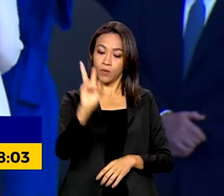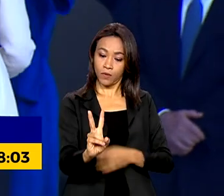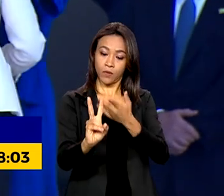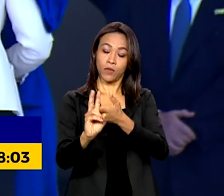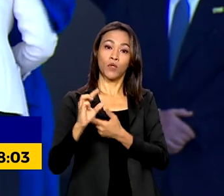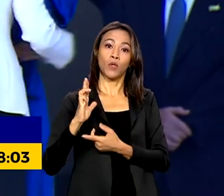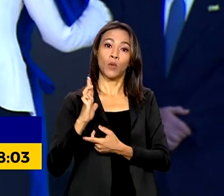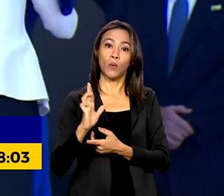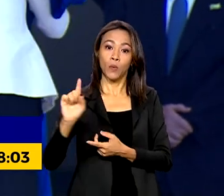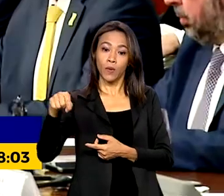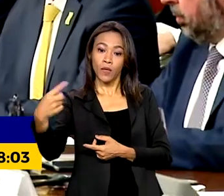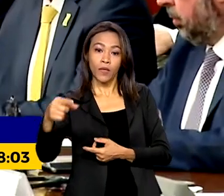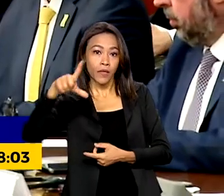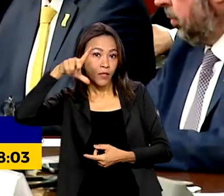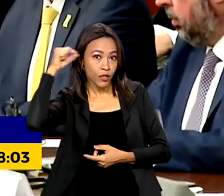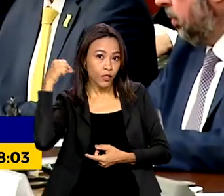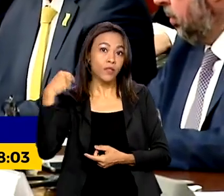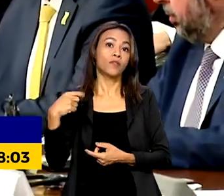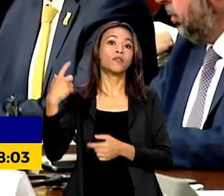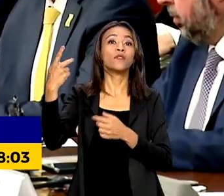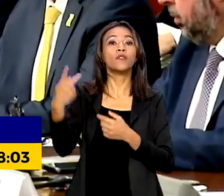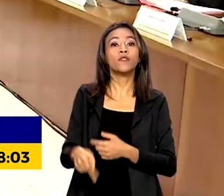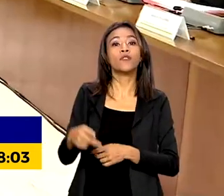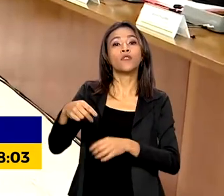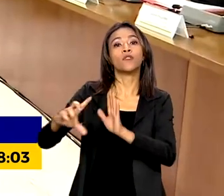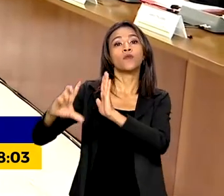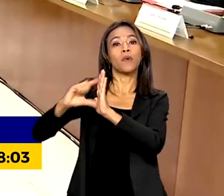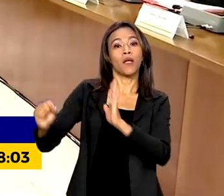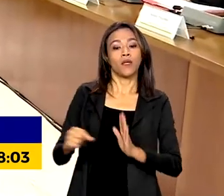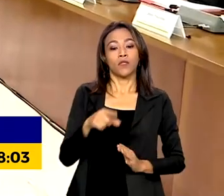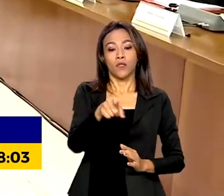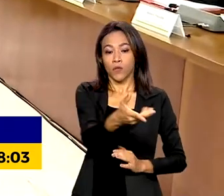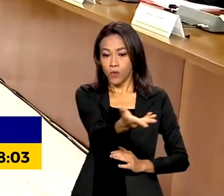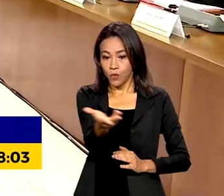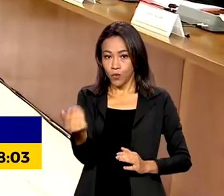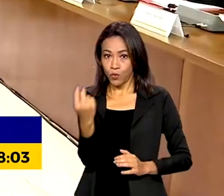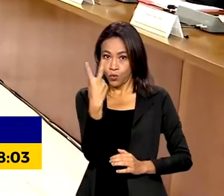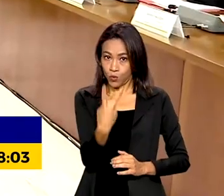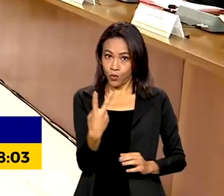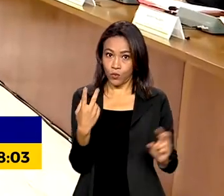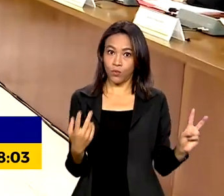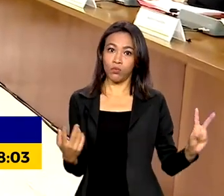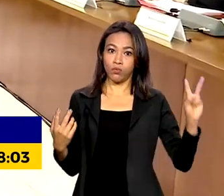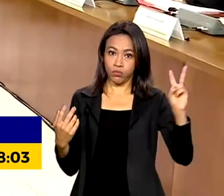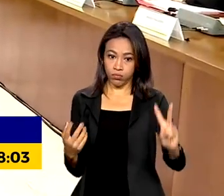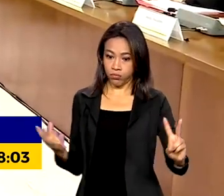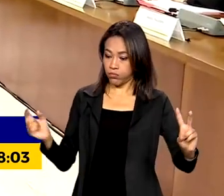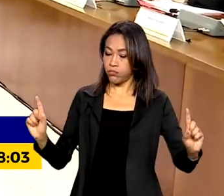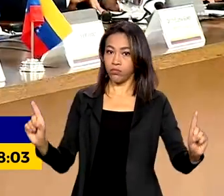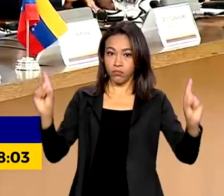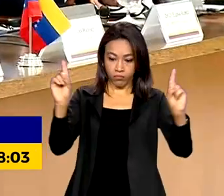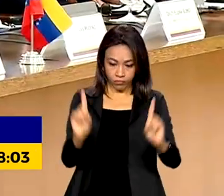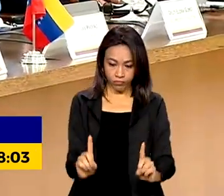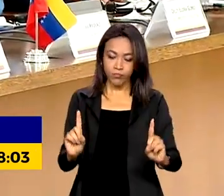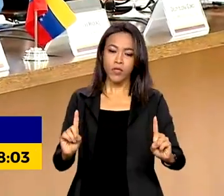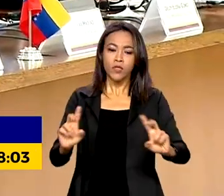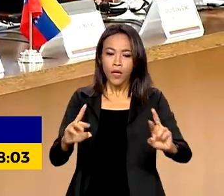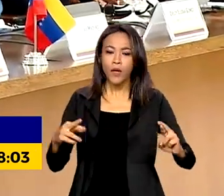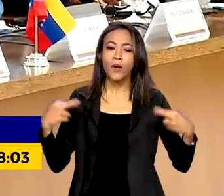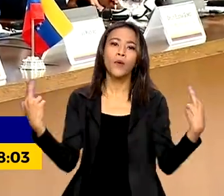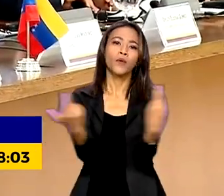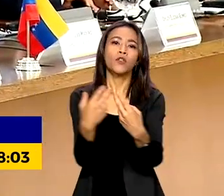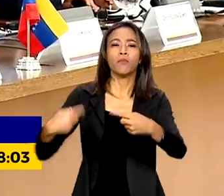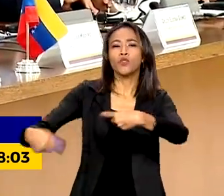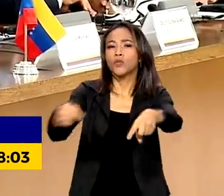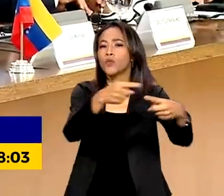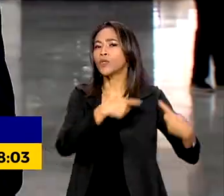no Palácio do Planalto. Os dois mandatários e ministros de governo dos dois países se reuniram para discutir temas de